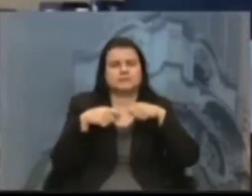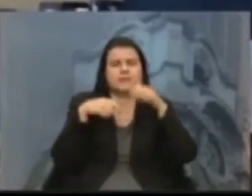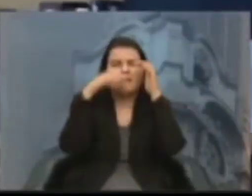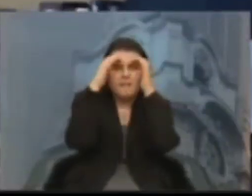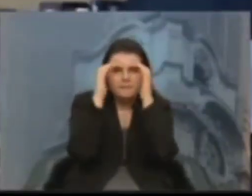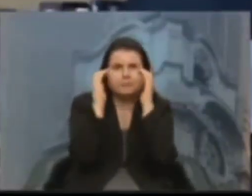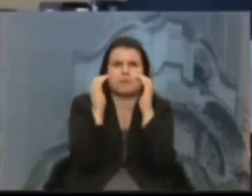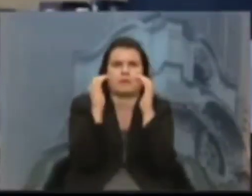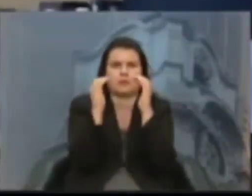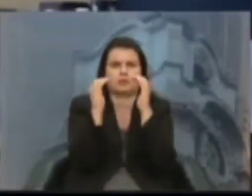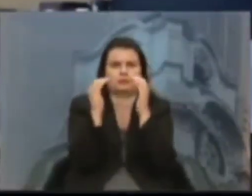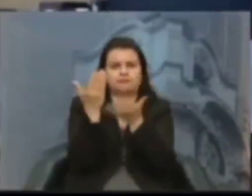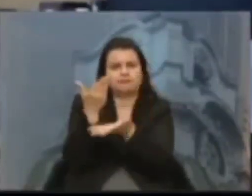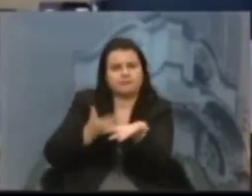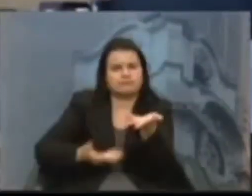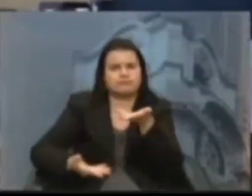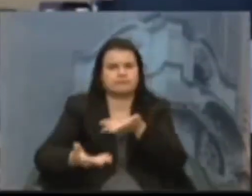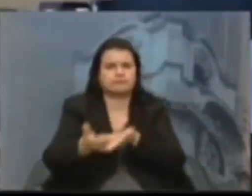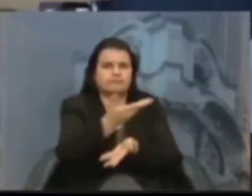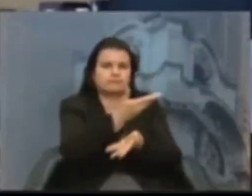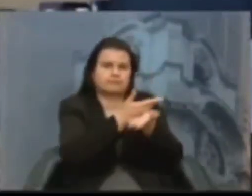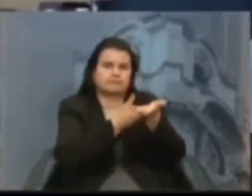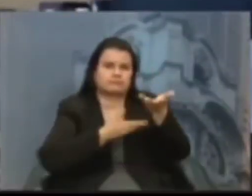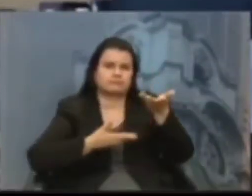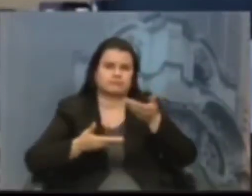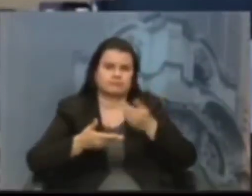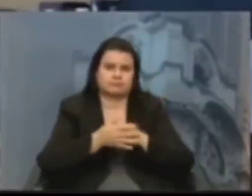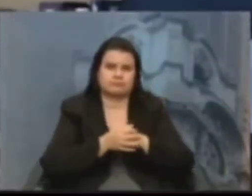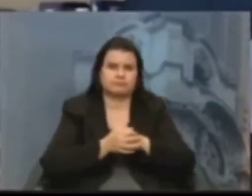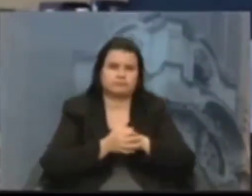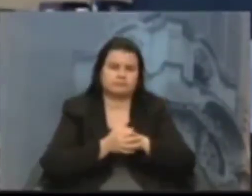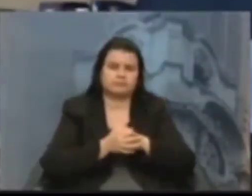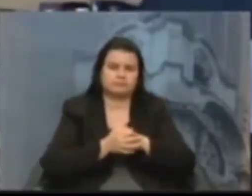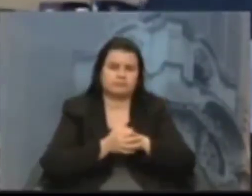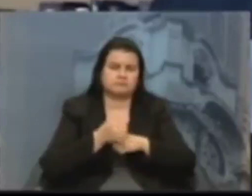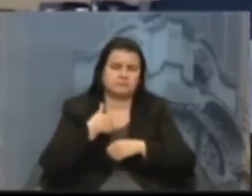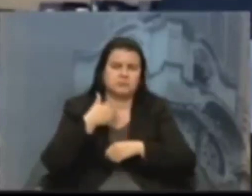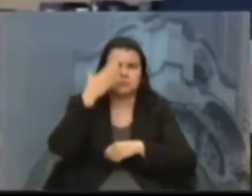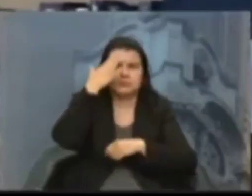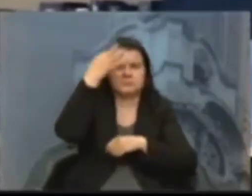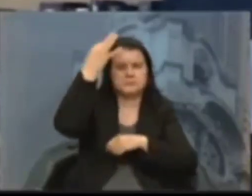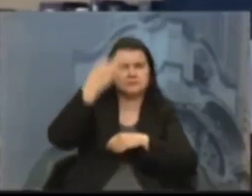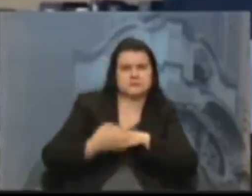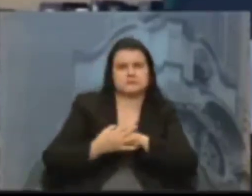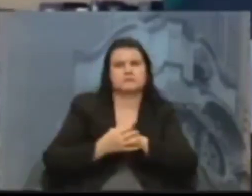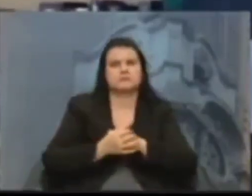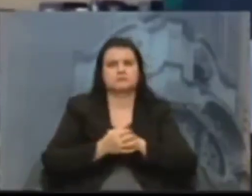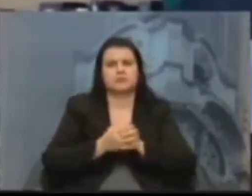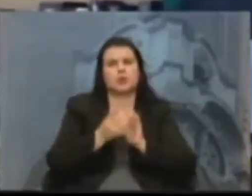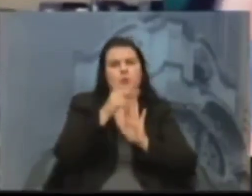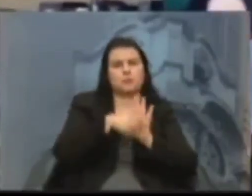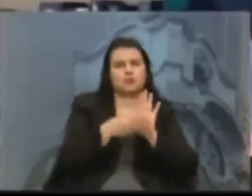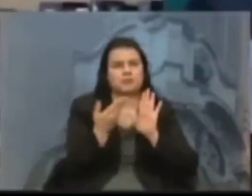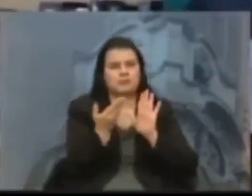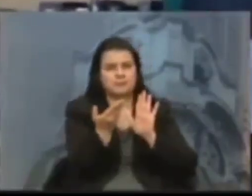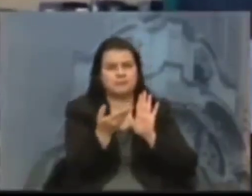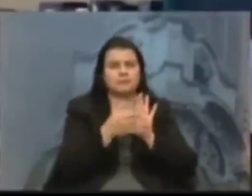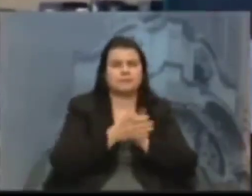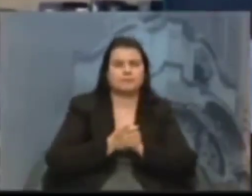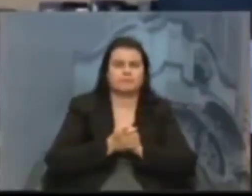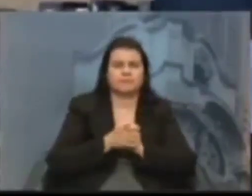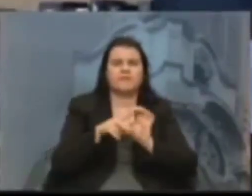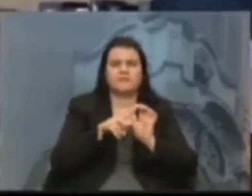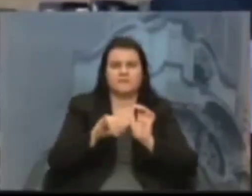completa simbiose, como eu já disse. e eu tenho certeza que esse projeto que nós devemos